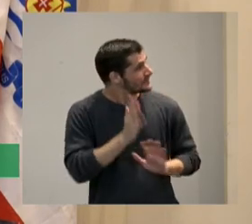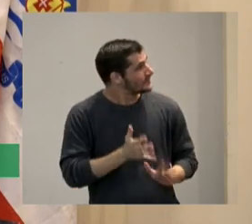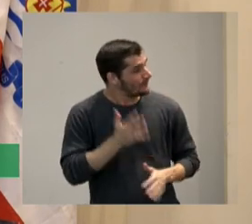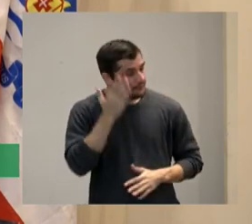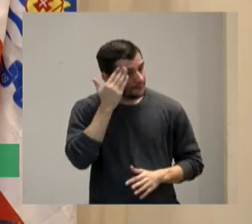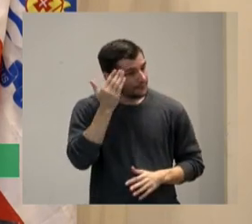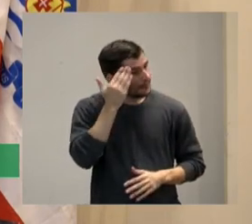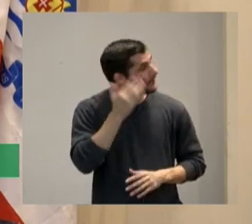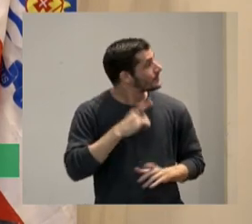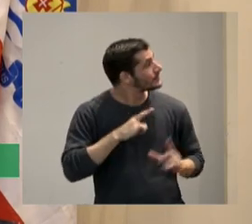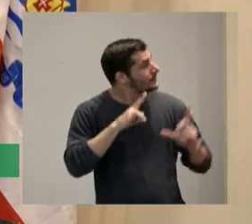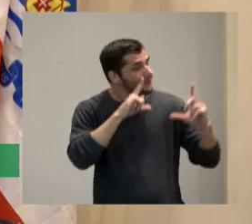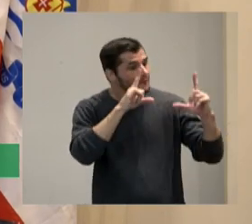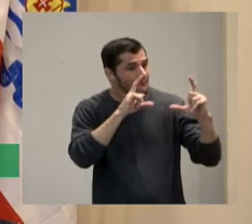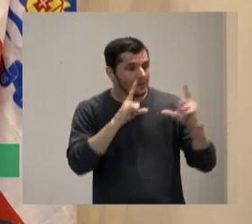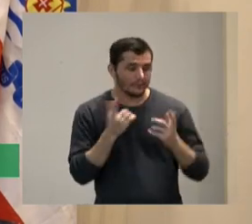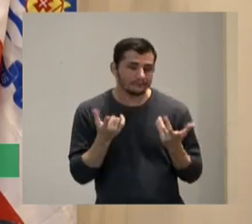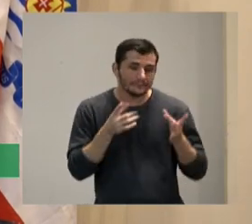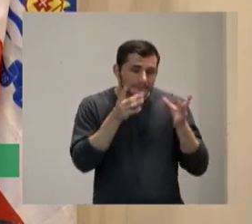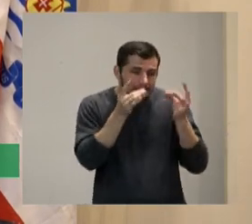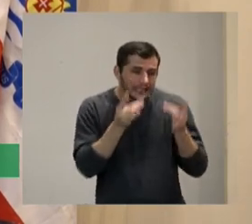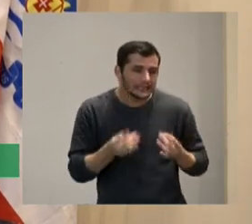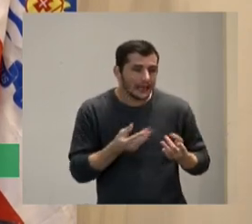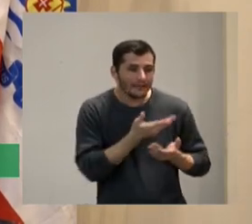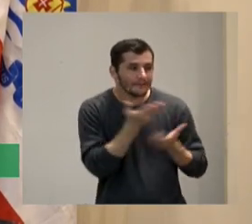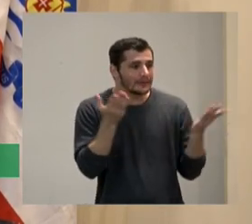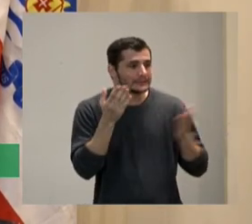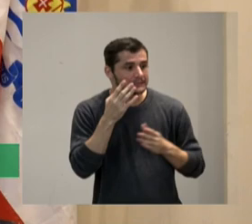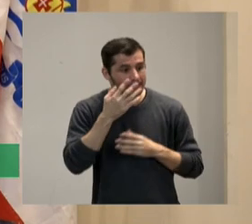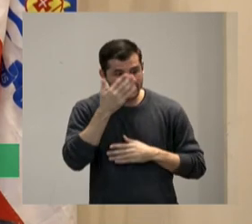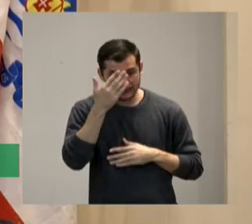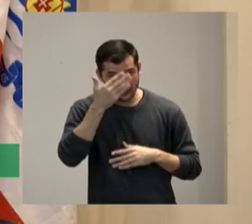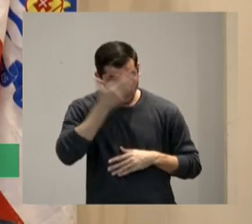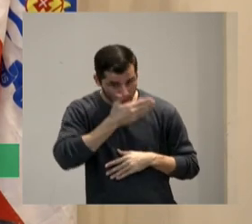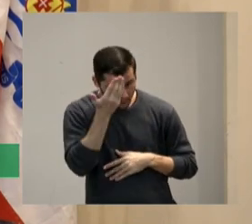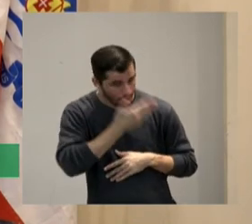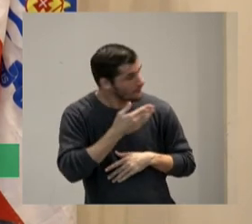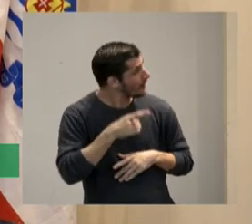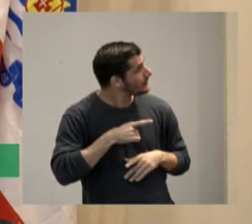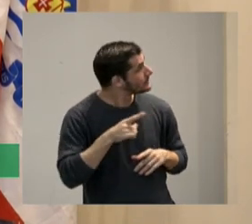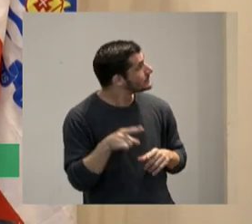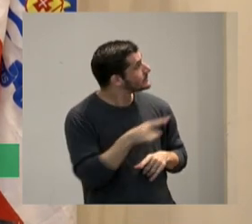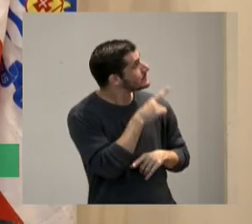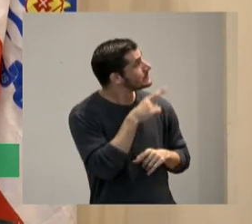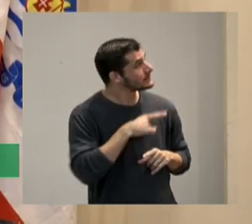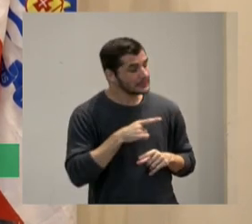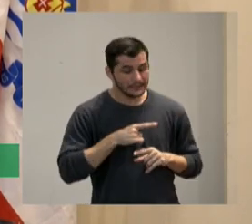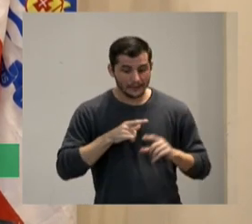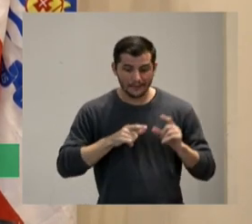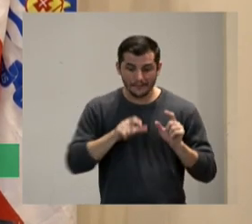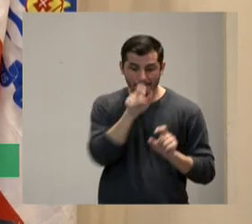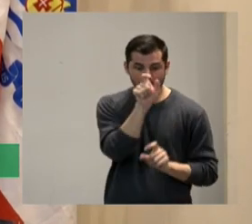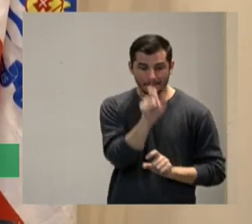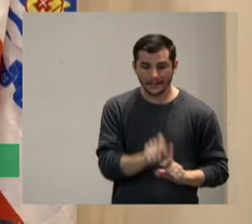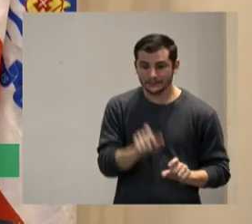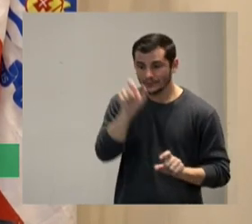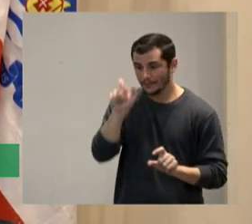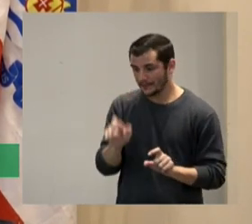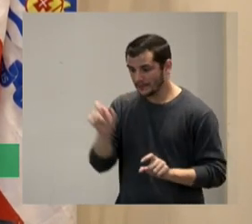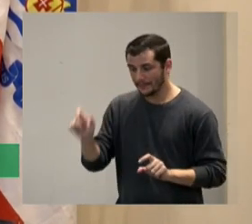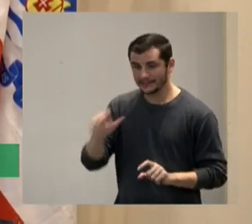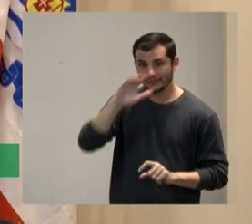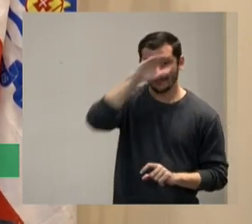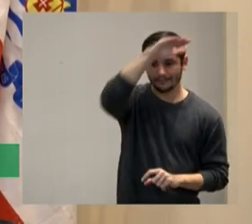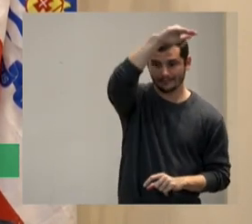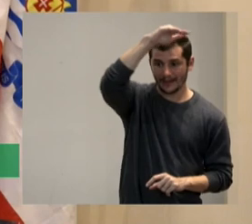essa fotinho eu vou descrever pra quem não tá vendo a gente tá é uma foto onde tem três pessoas uma com estatura alta média e uma